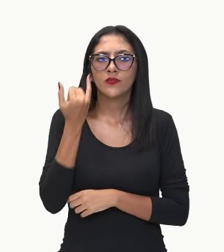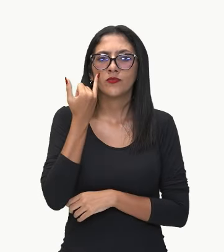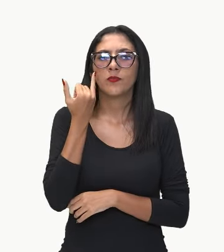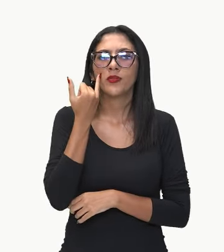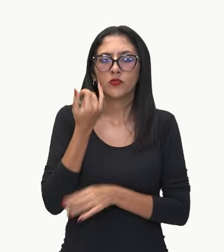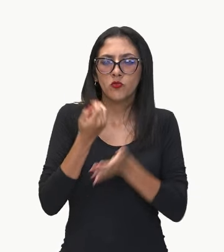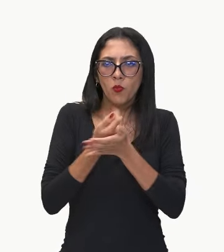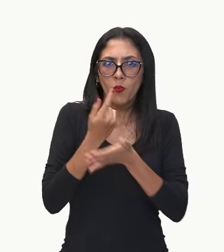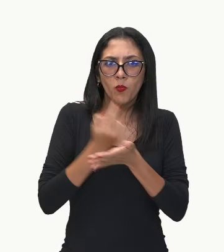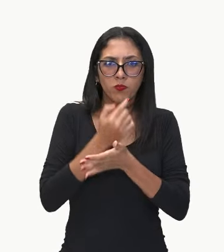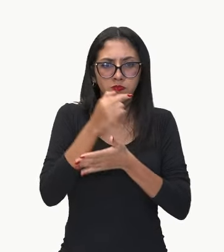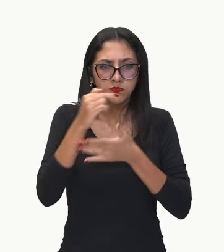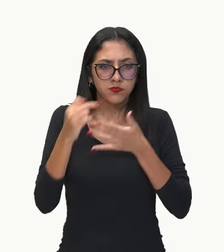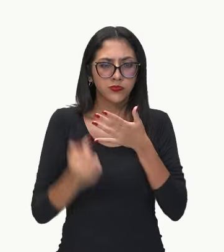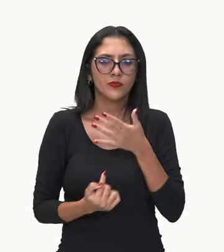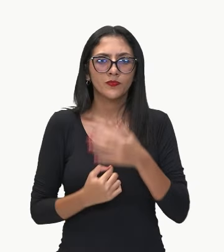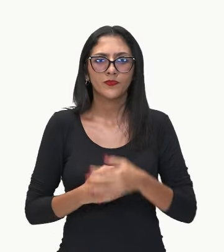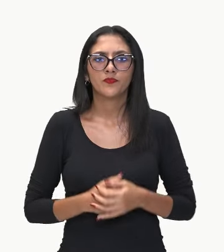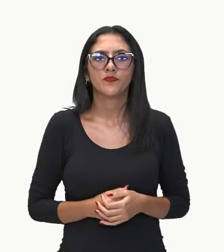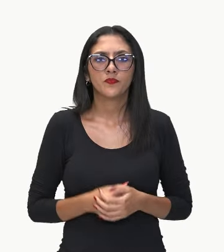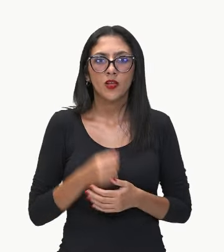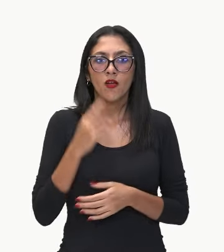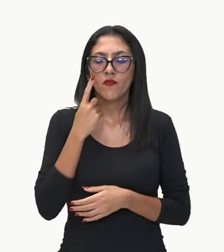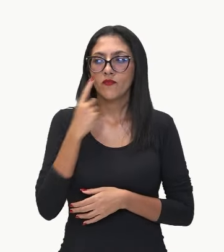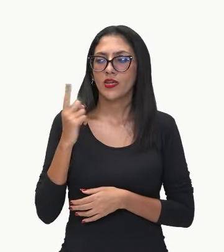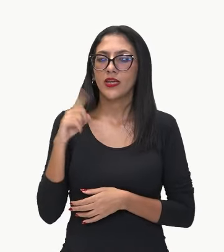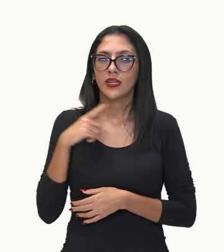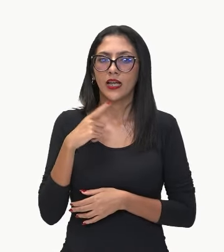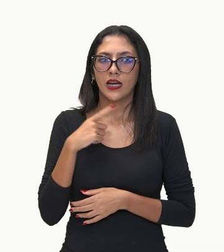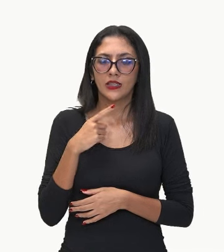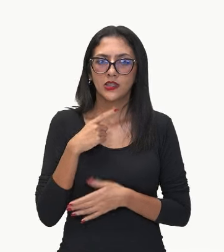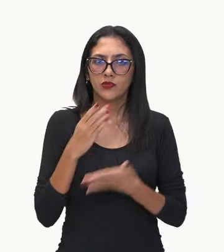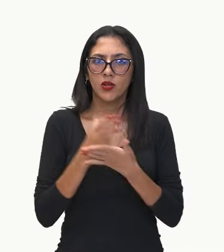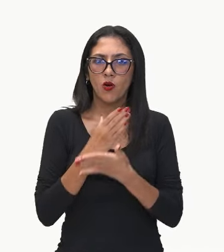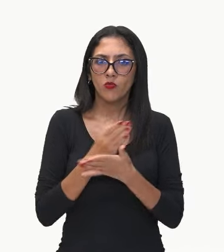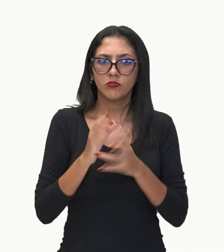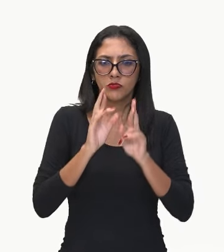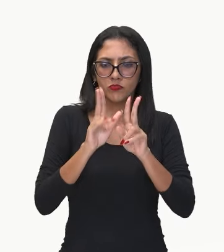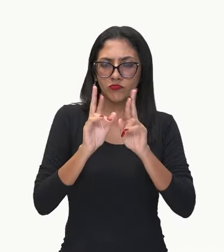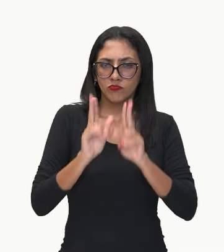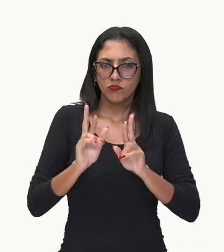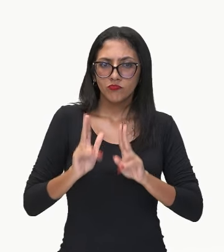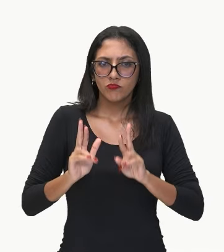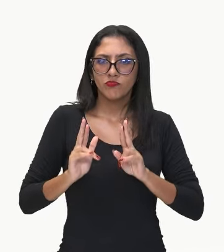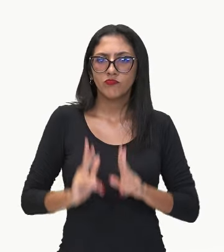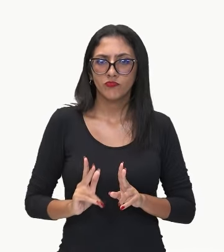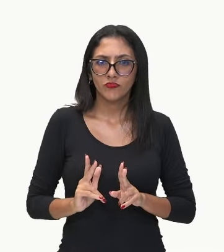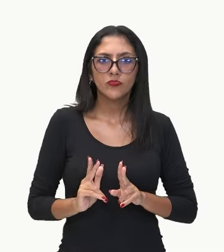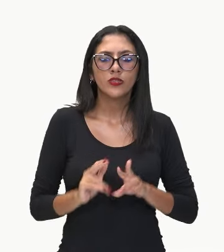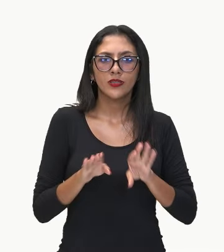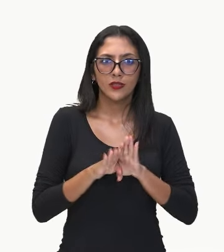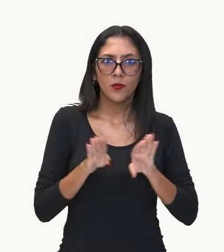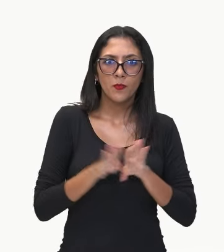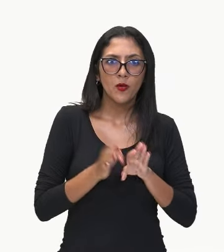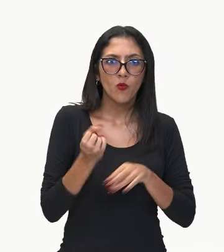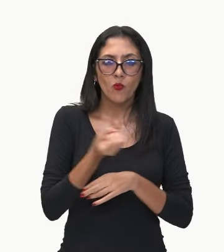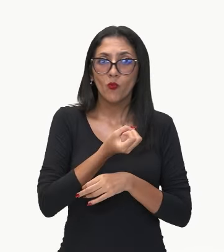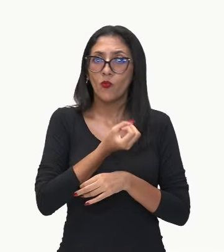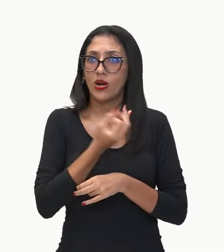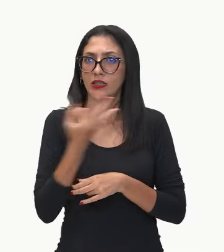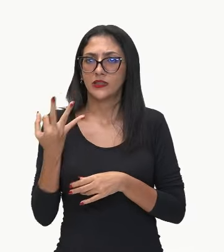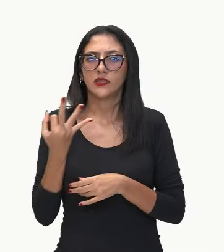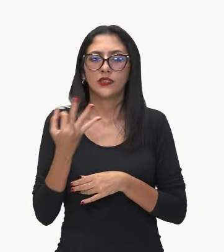Certo? Observe que ela comprou itens diferentes em quantidades diferentes.